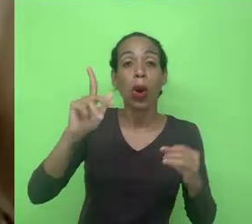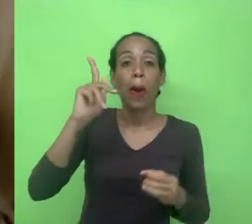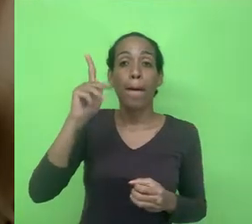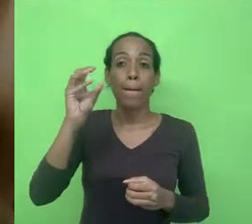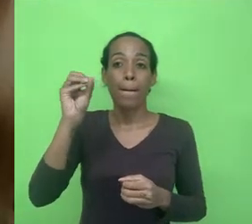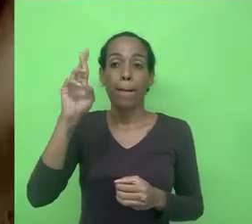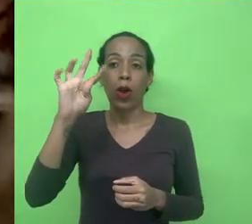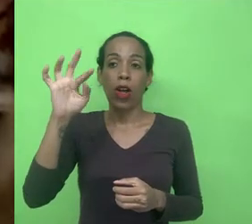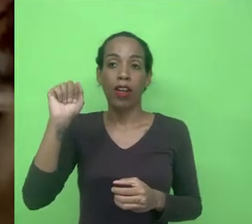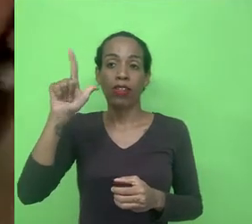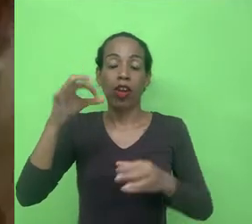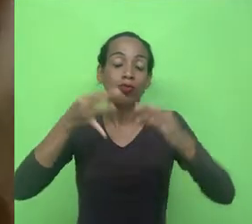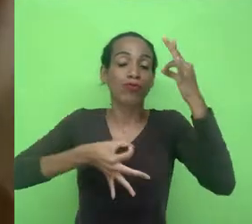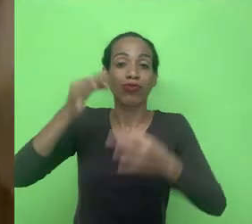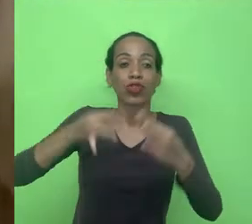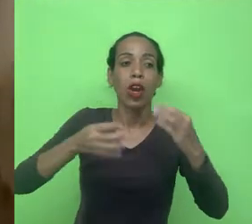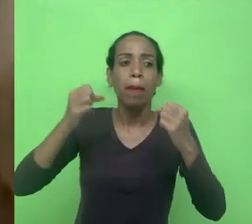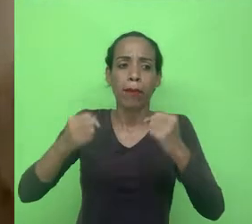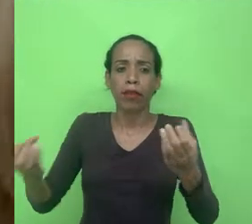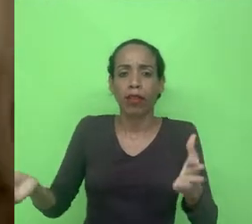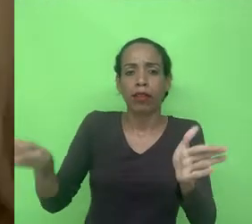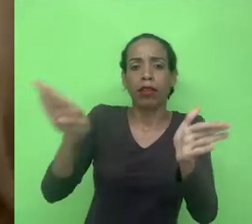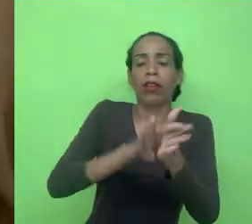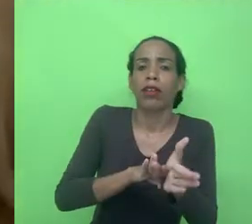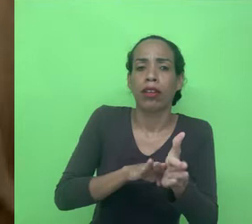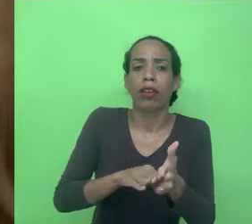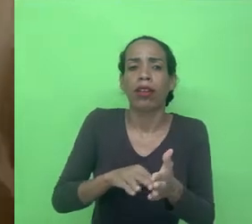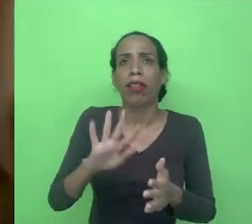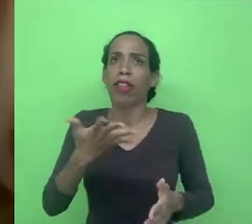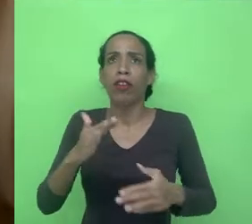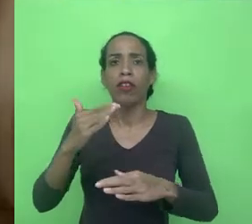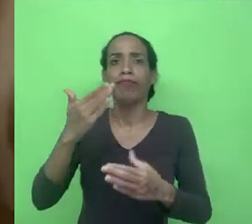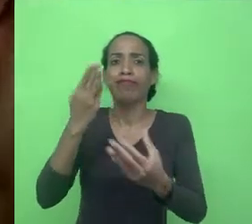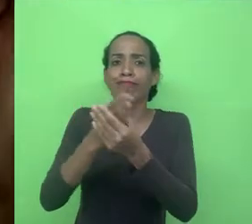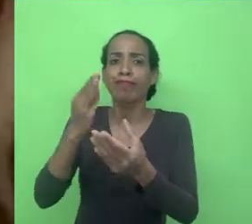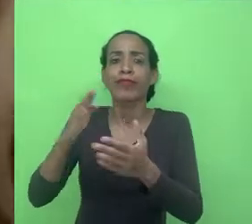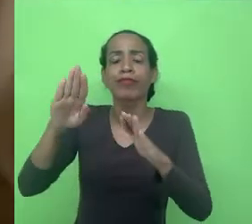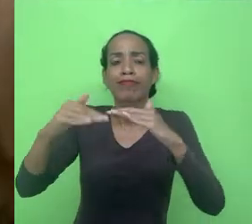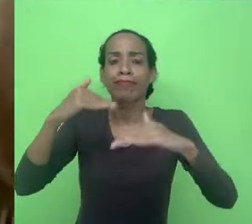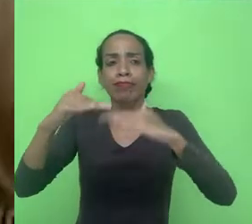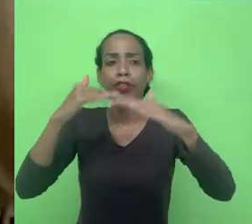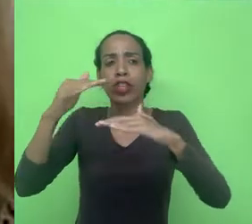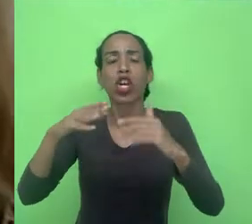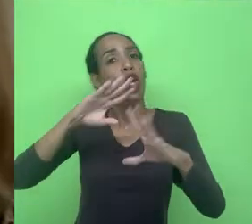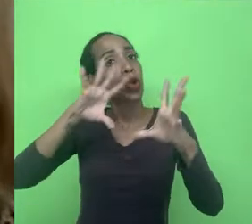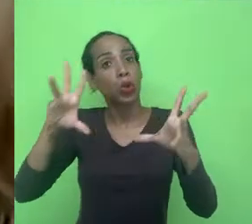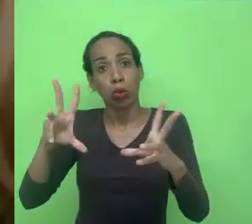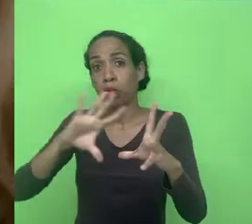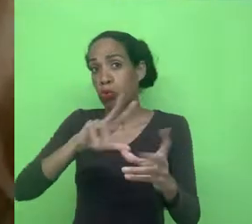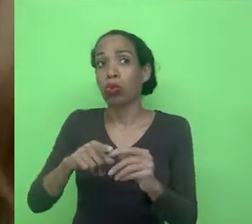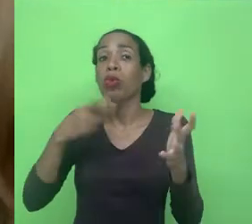mais efetividade talvez ao processo tudo é questionável volto a dizer tem uma questão